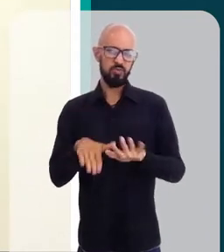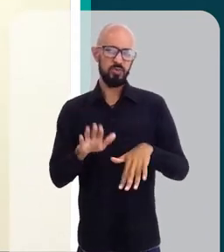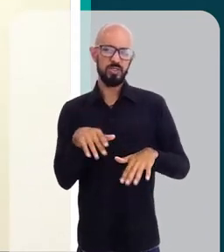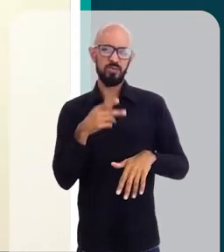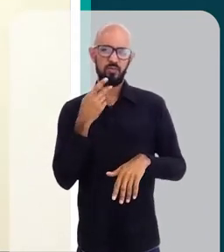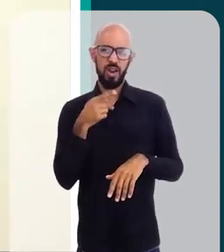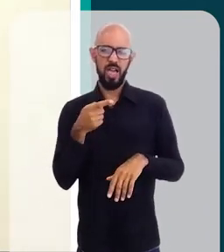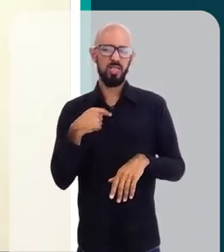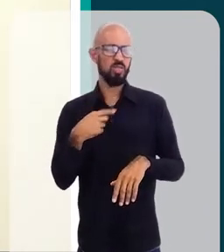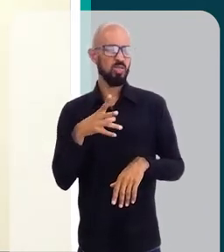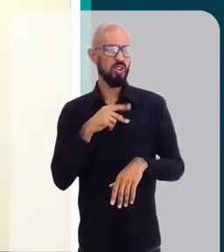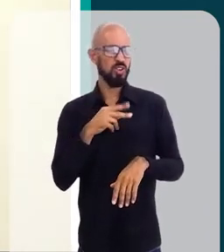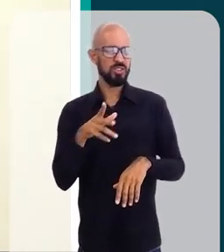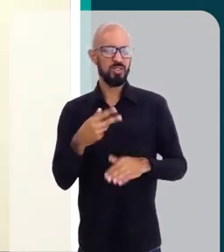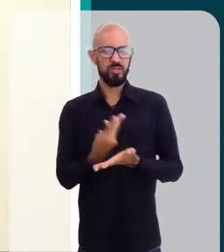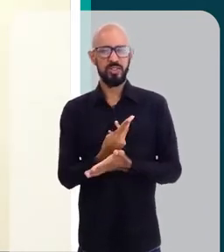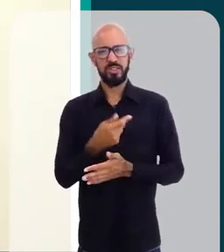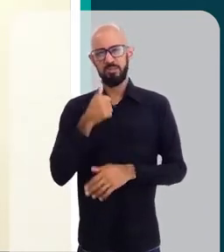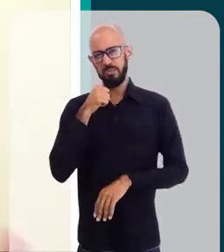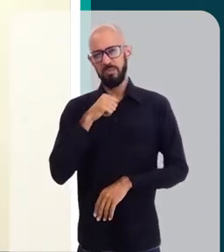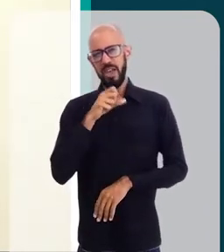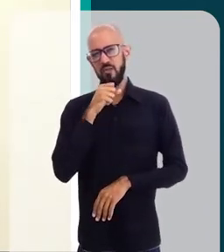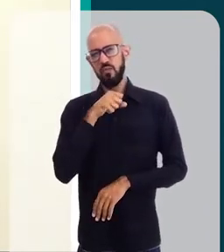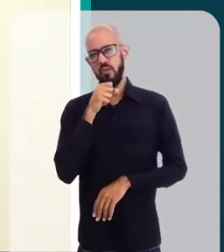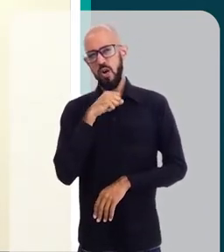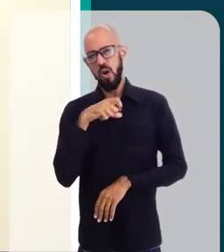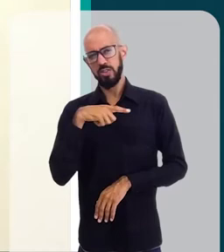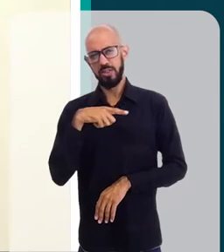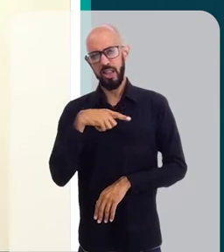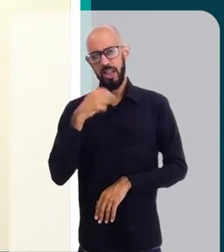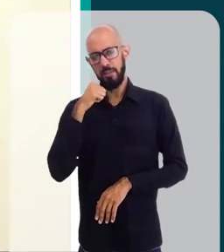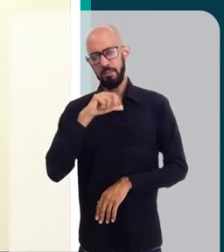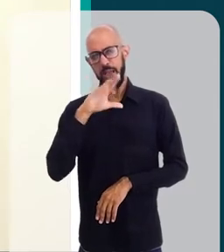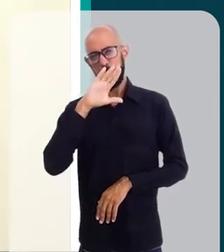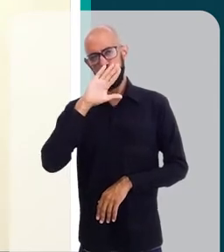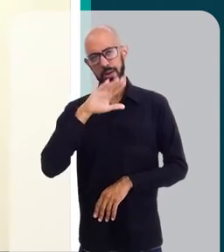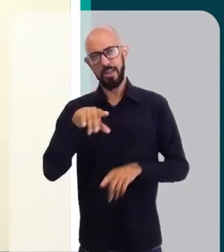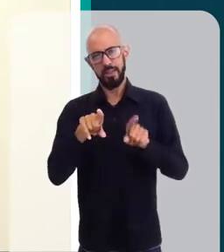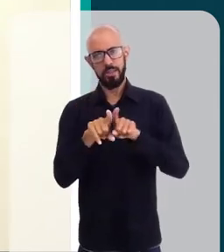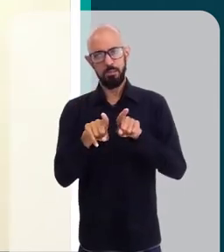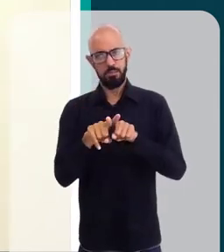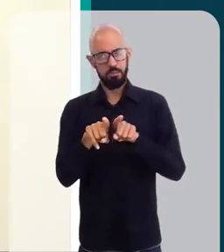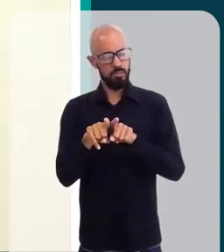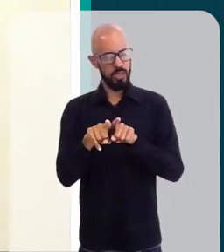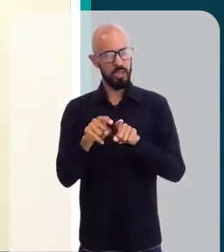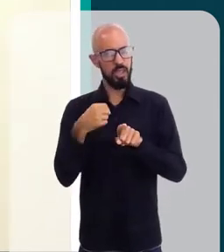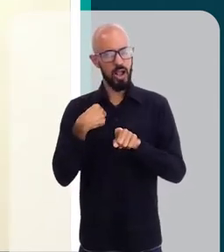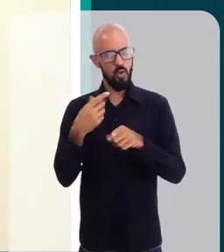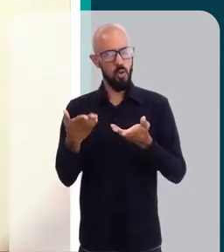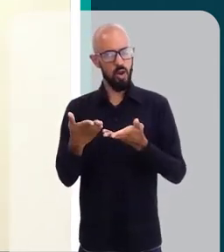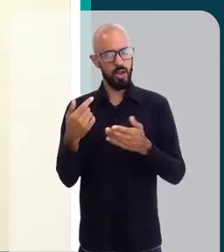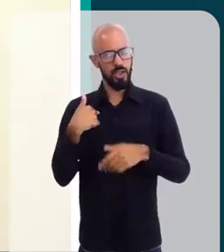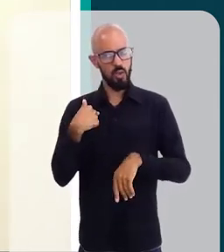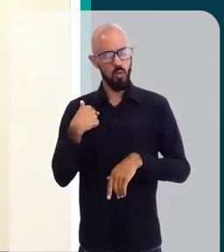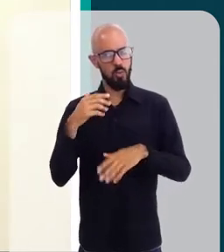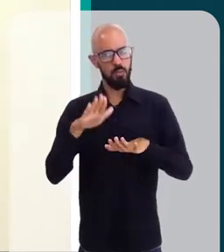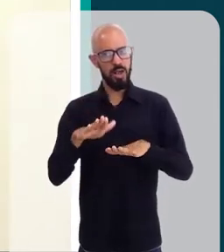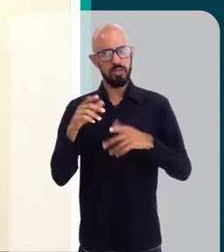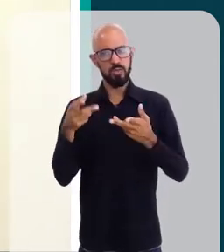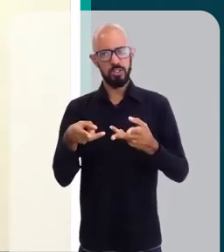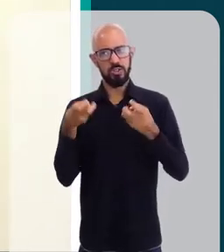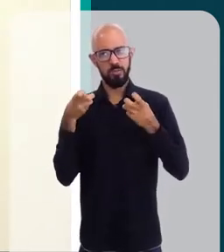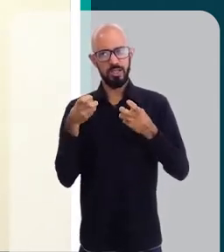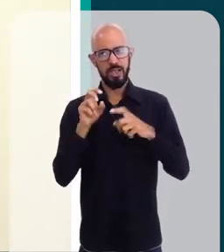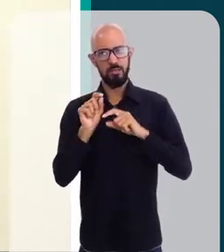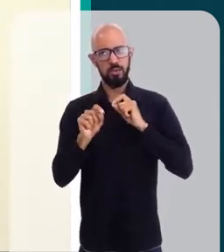chega no consultório falando, ai, doutora, minha avó tem, minha mãe tem, agora eu. Só que o que a gente está observando, por